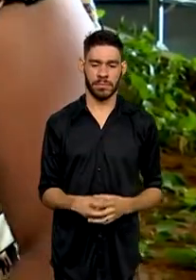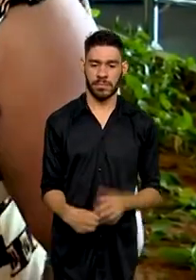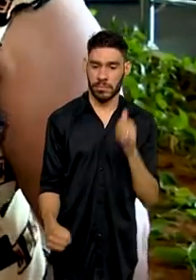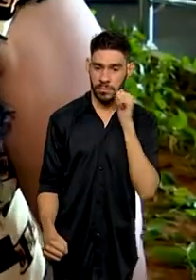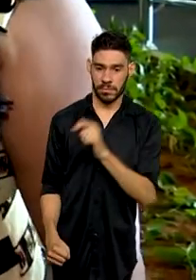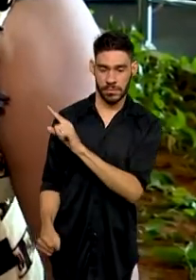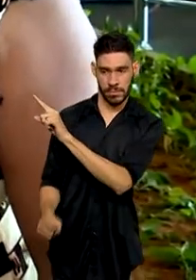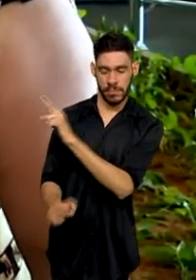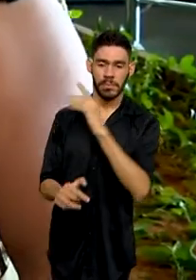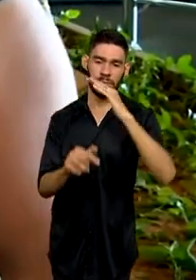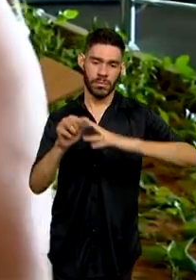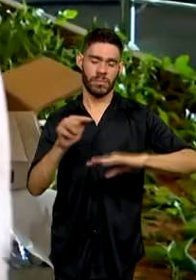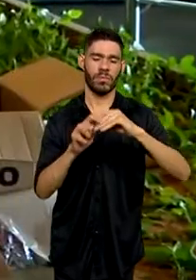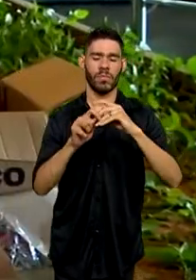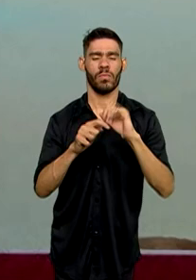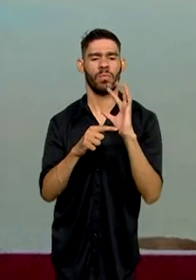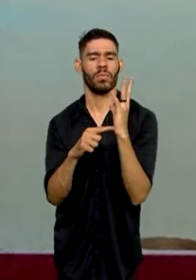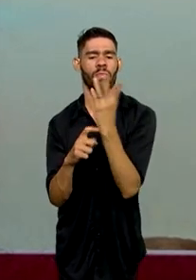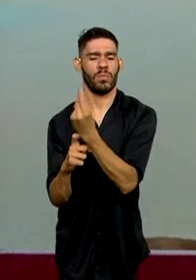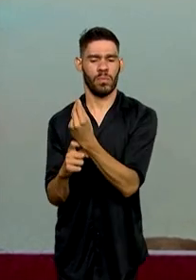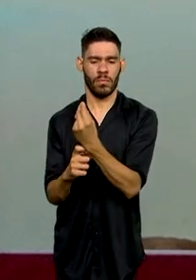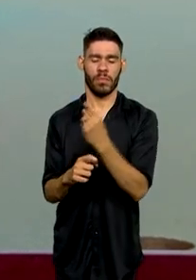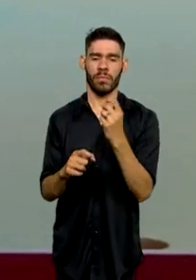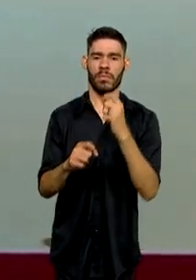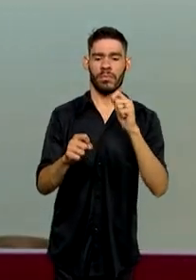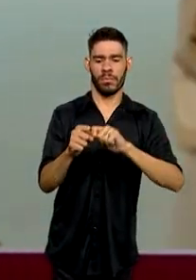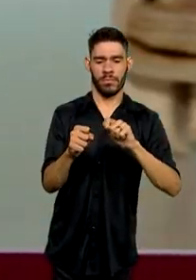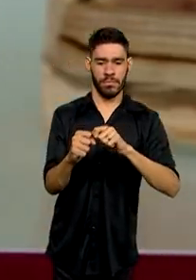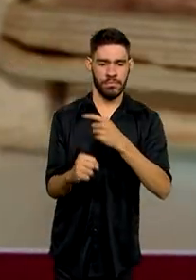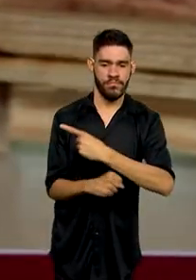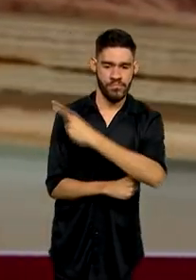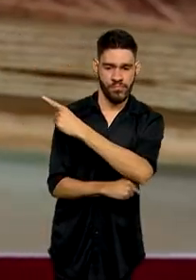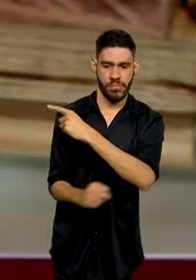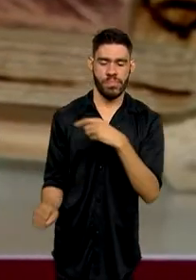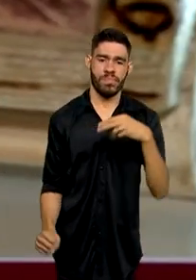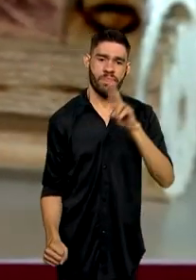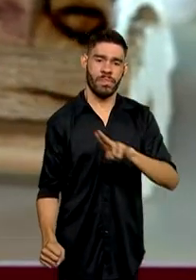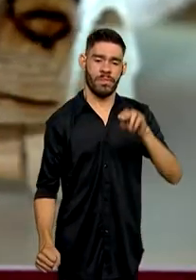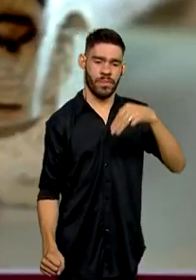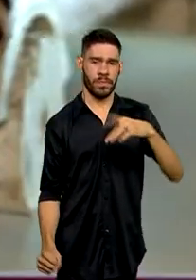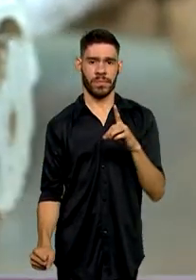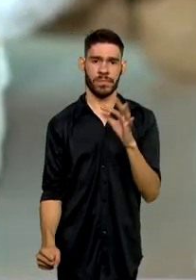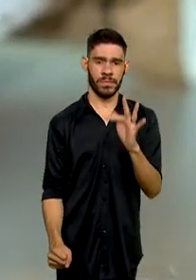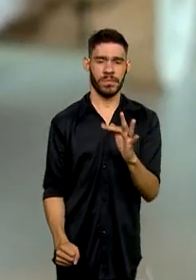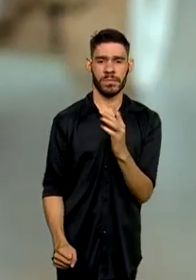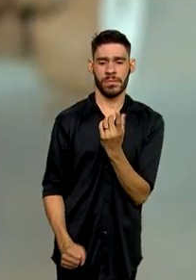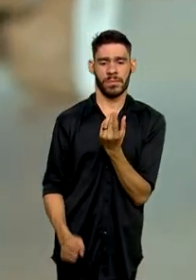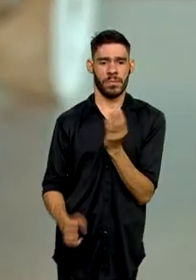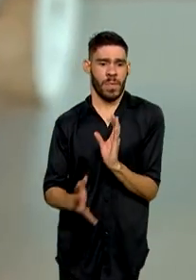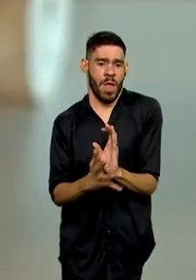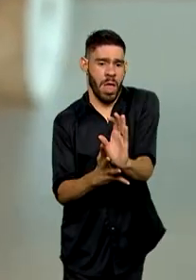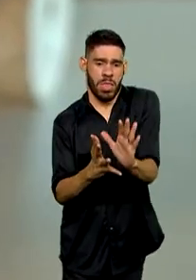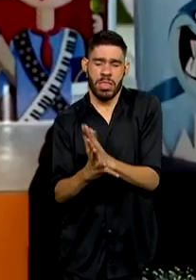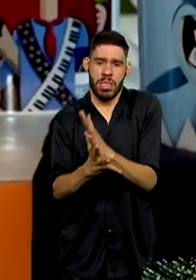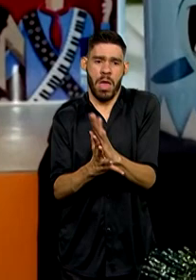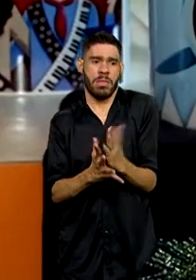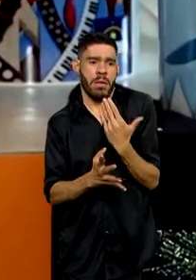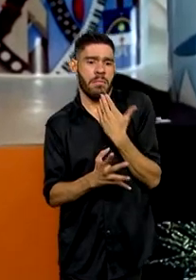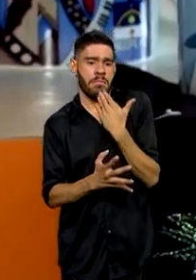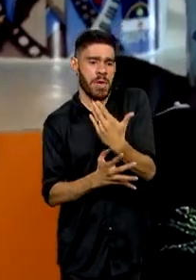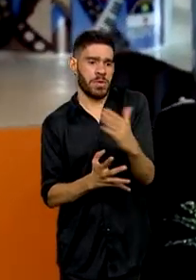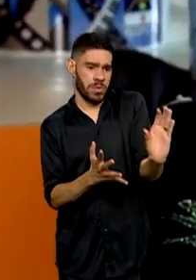artesã no estado de Pernambuco. Produz peças usando MDF. Sem dinheiro, recorreu a financiamentos